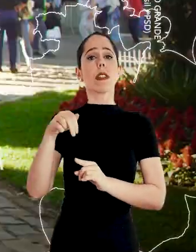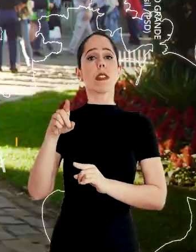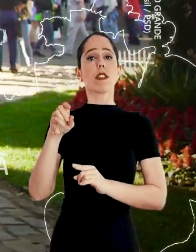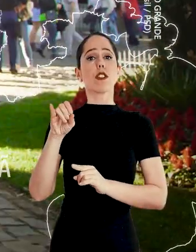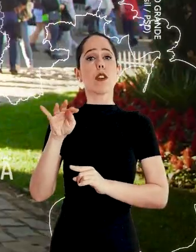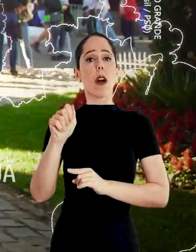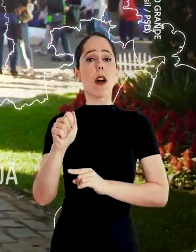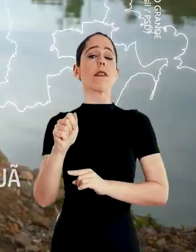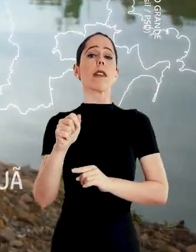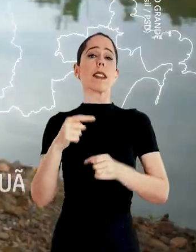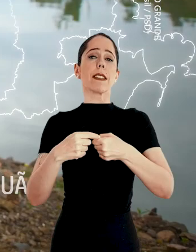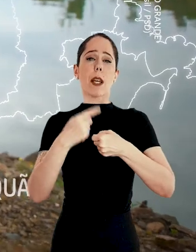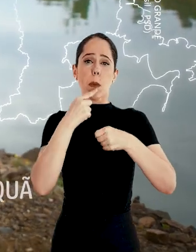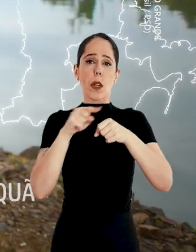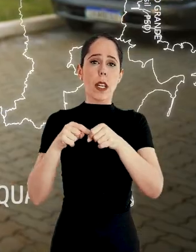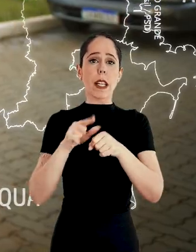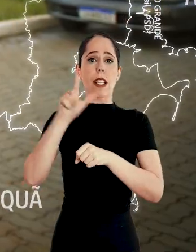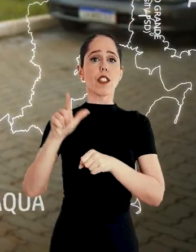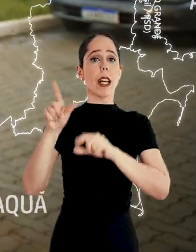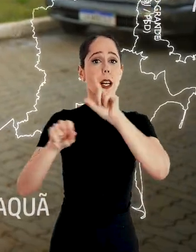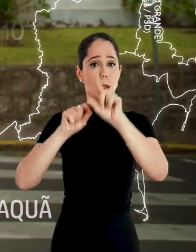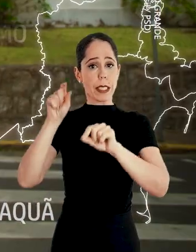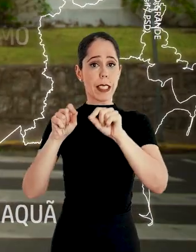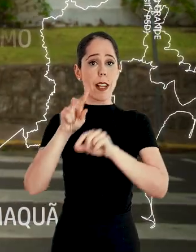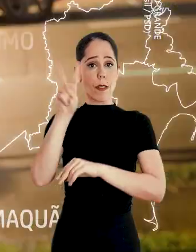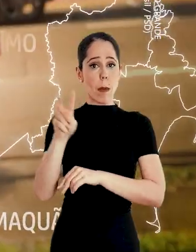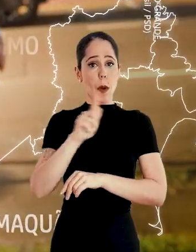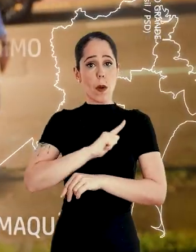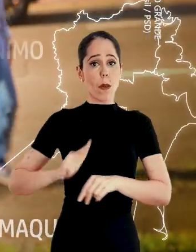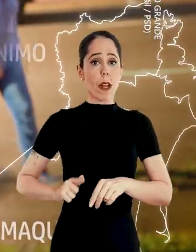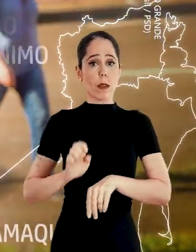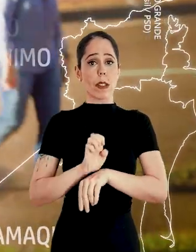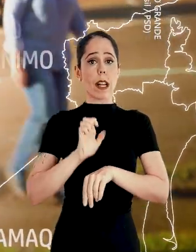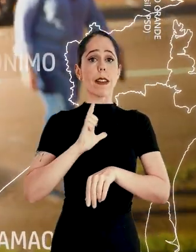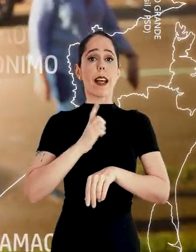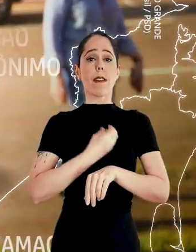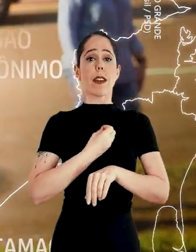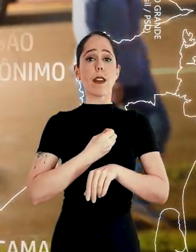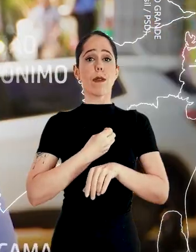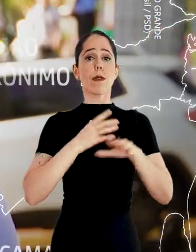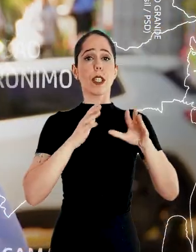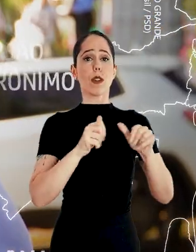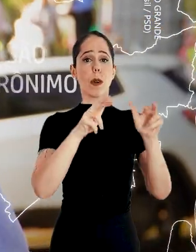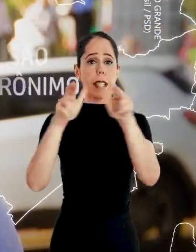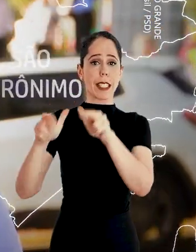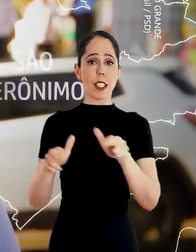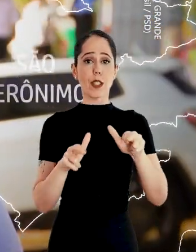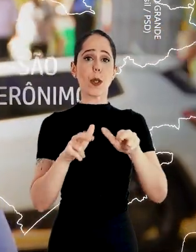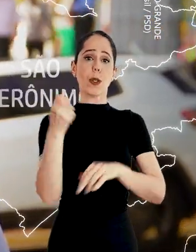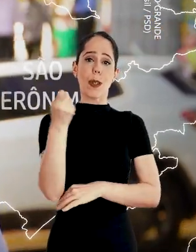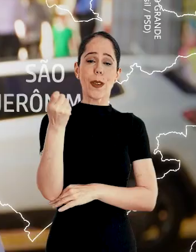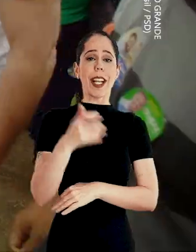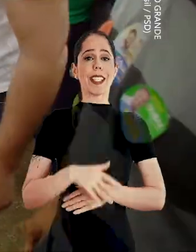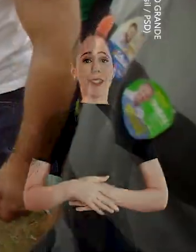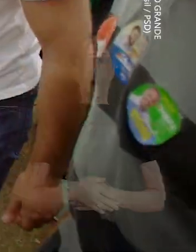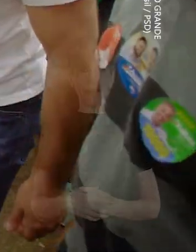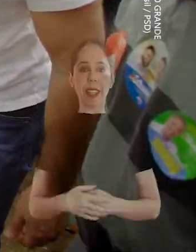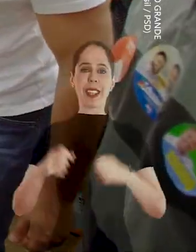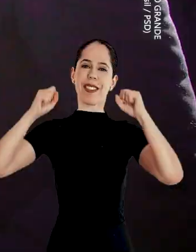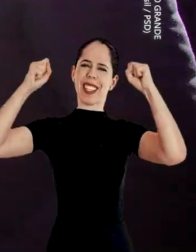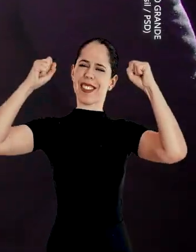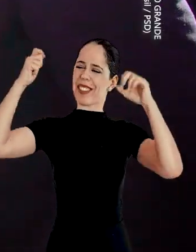Candiota Viva Bom Princípio, em Lagiado Que em Estrela, em Viamão Governo do Estado, está presente em todas as regiões do Rio Grande